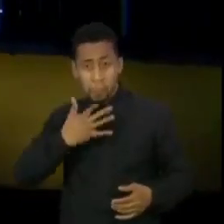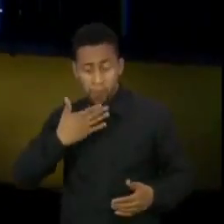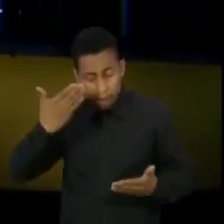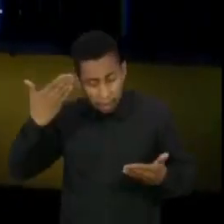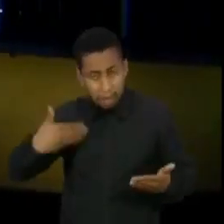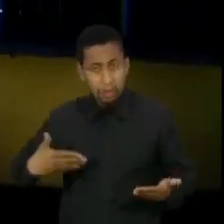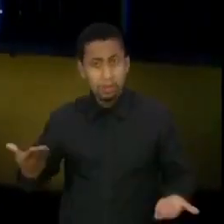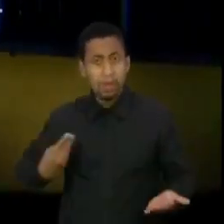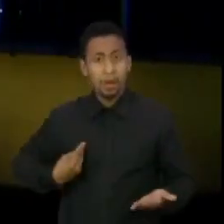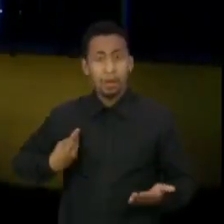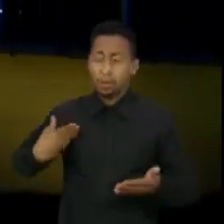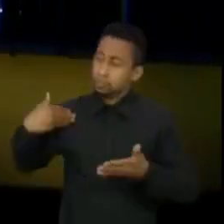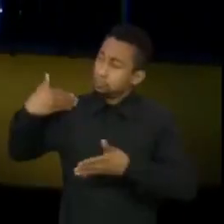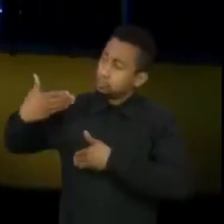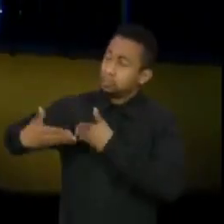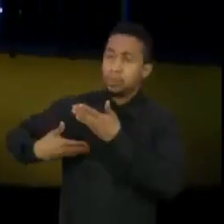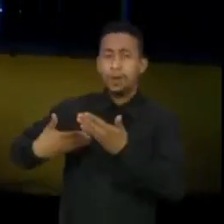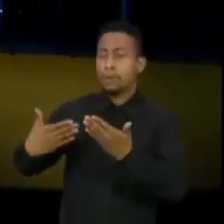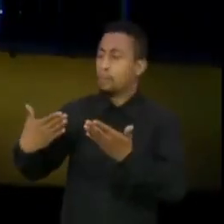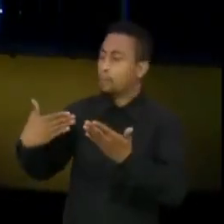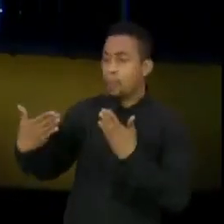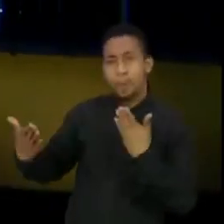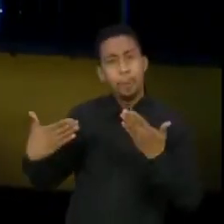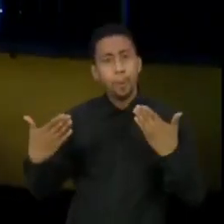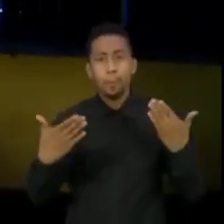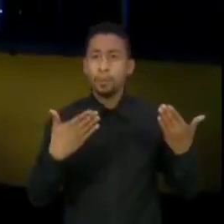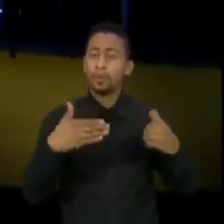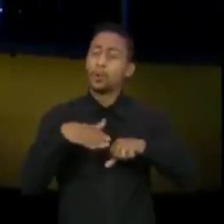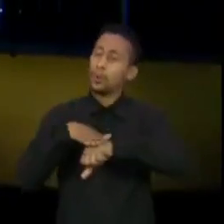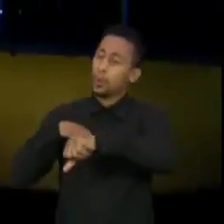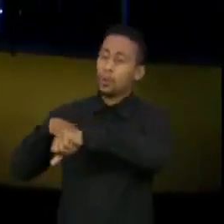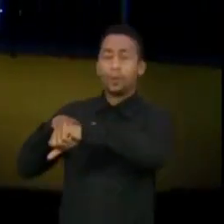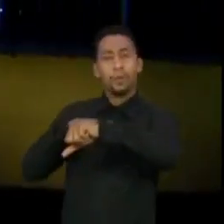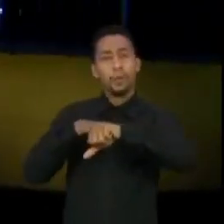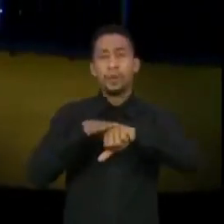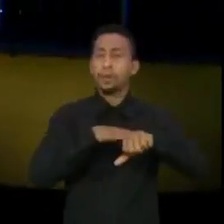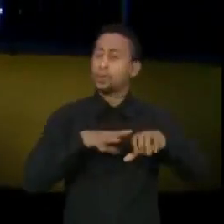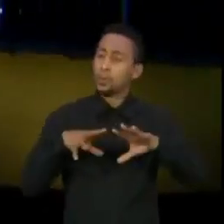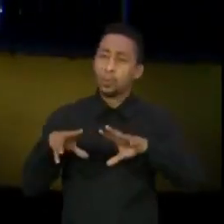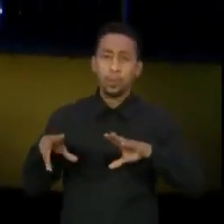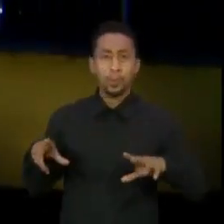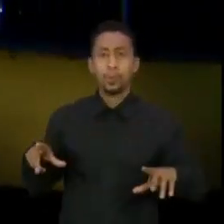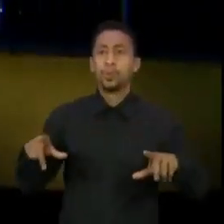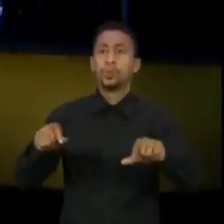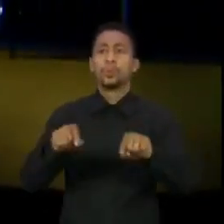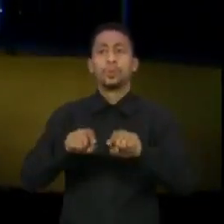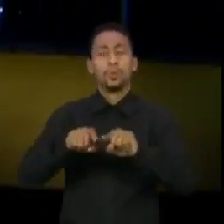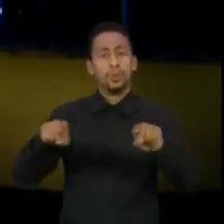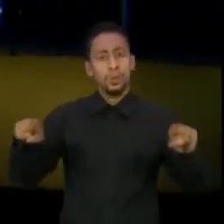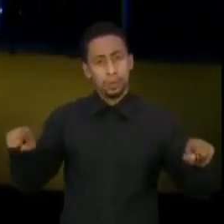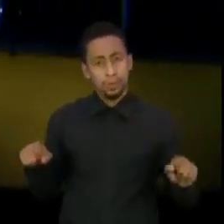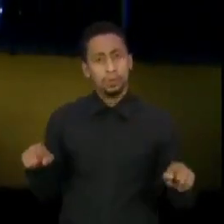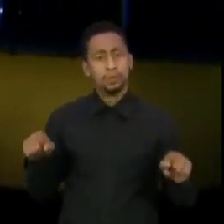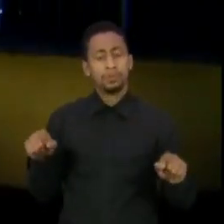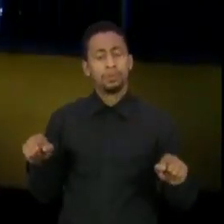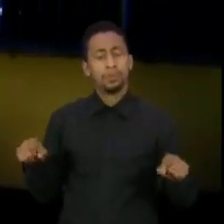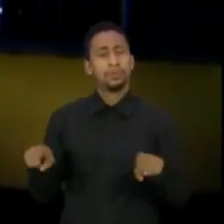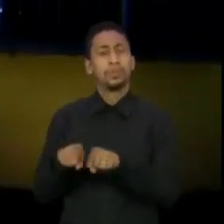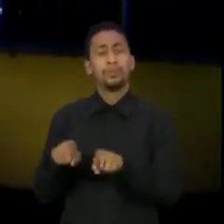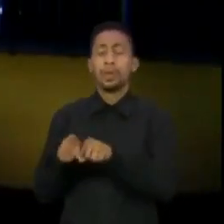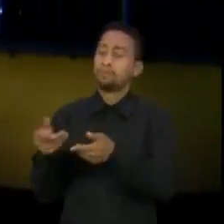trajetória de diálogo, de conversar com os segmentos todos, de ter o melhor